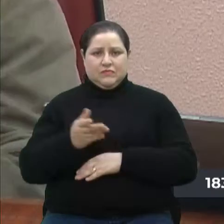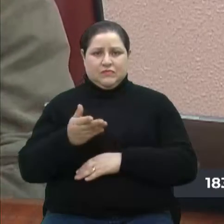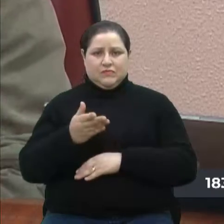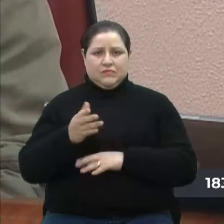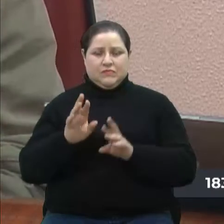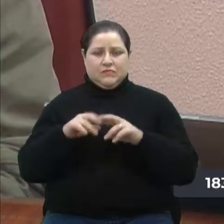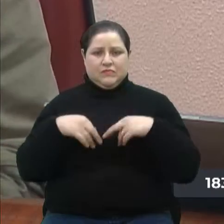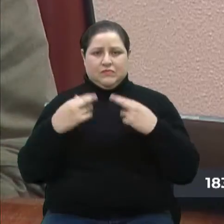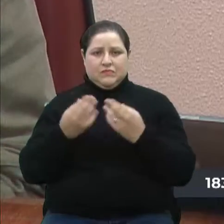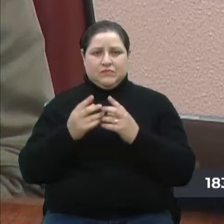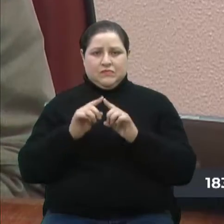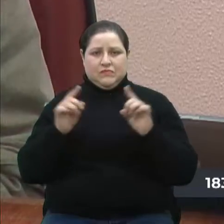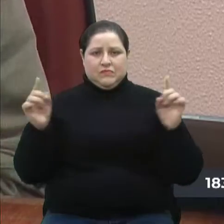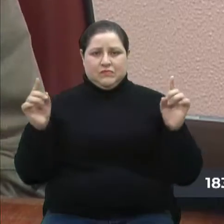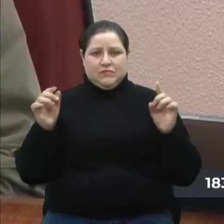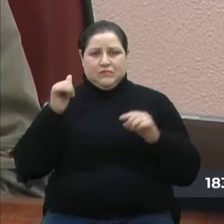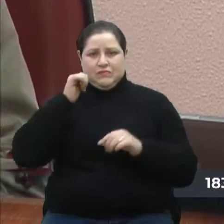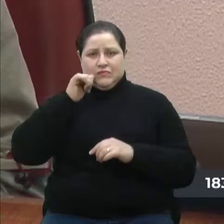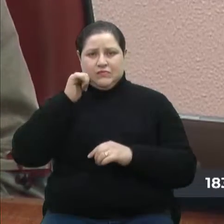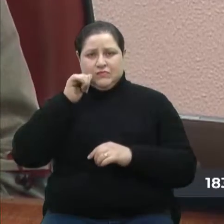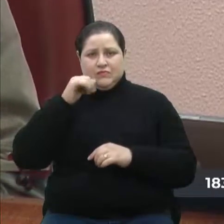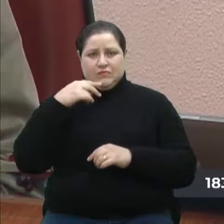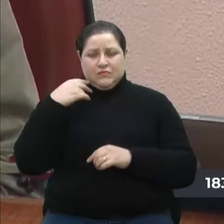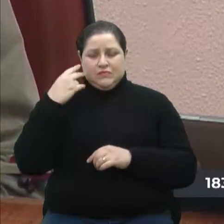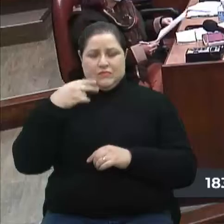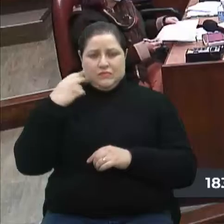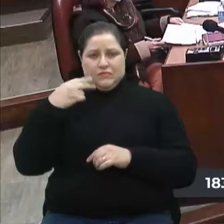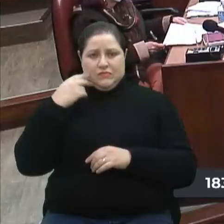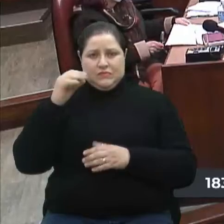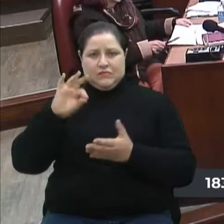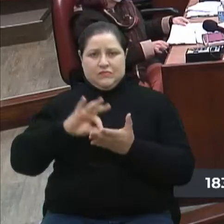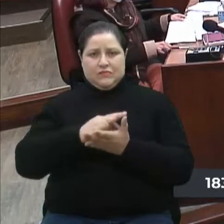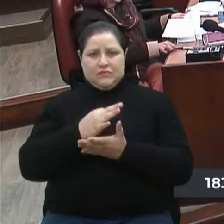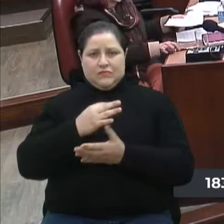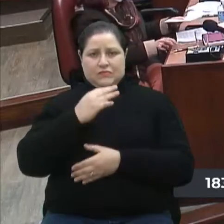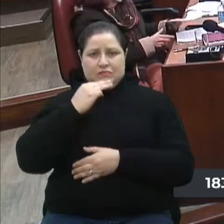grande expediente. Primeira vereadora escrita, vereadora Marisol Santos.